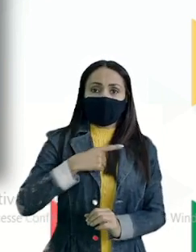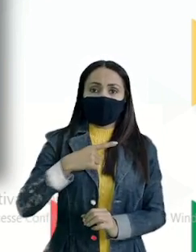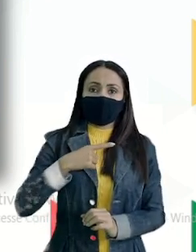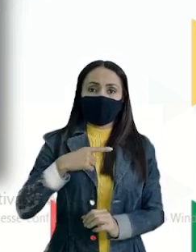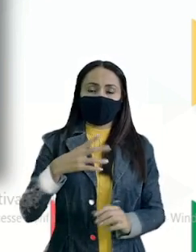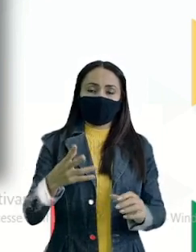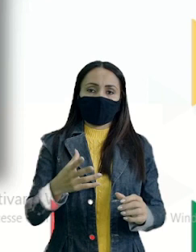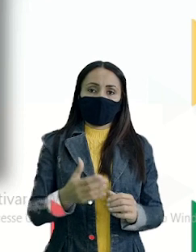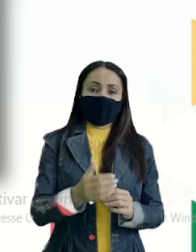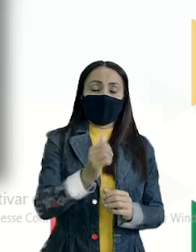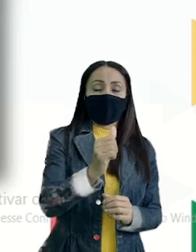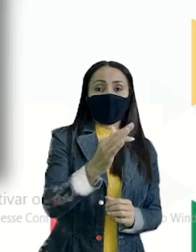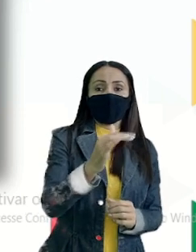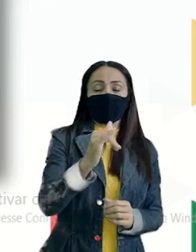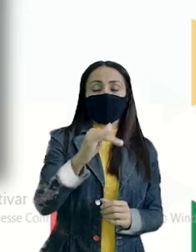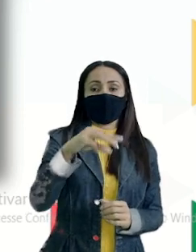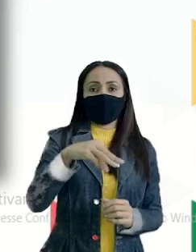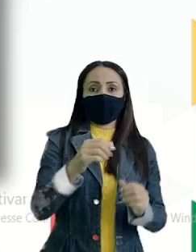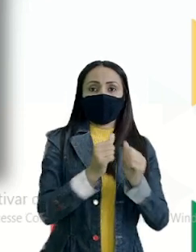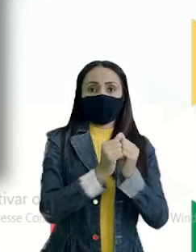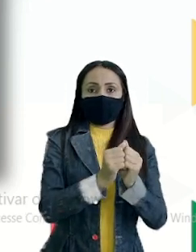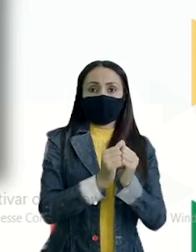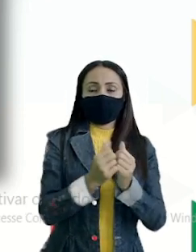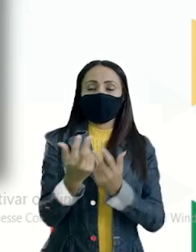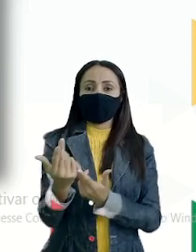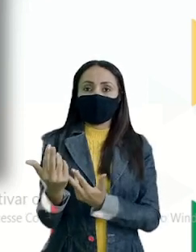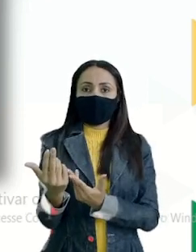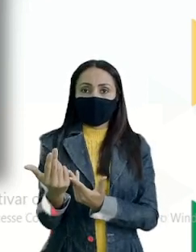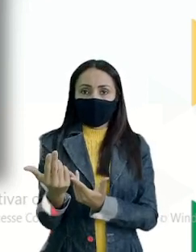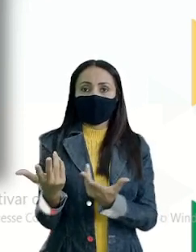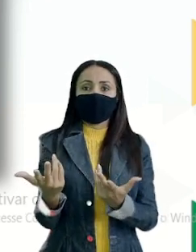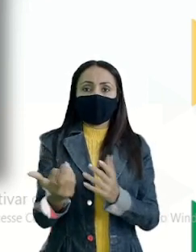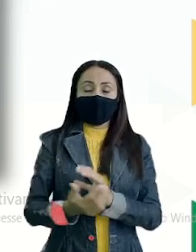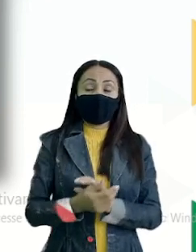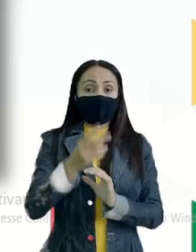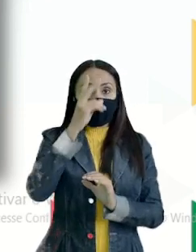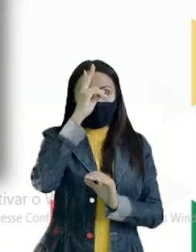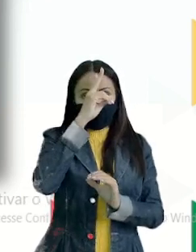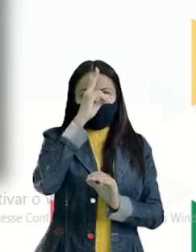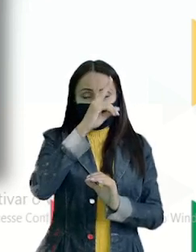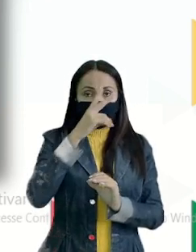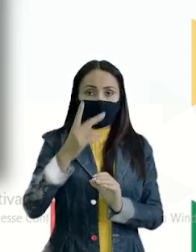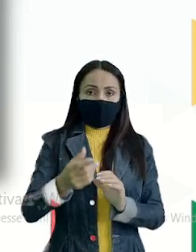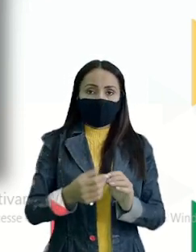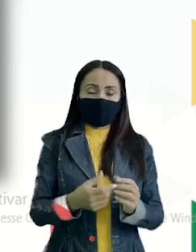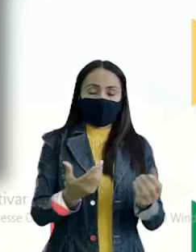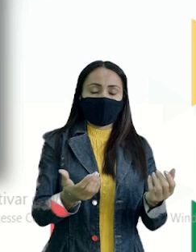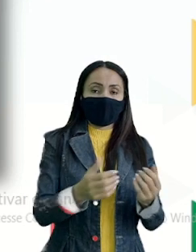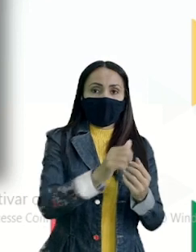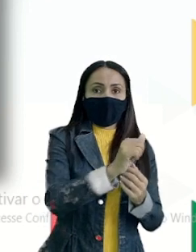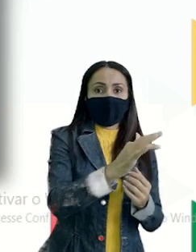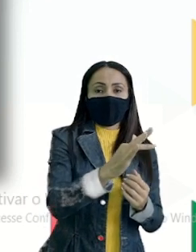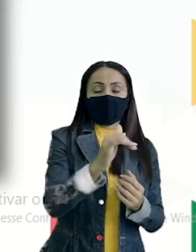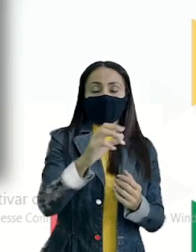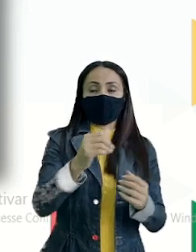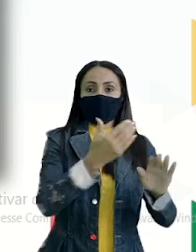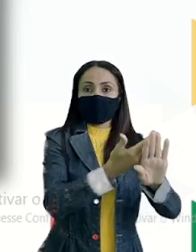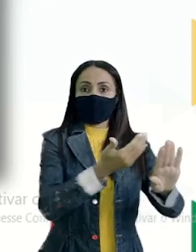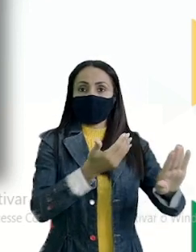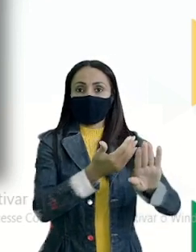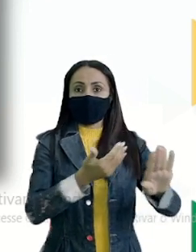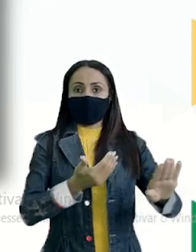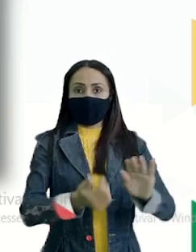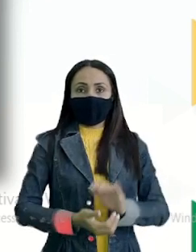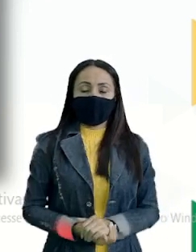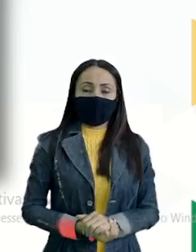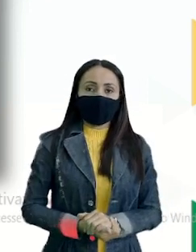Junto Semelhante Igual Certo Aí lembra O afim Separado Para Acento